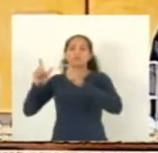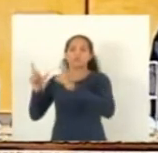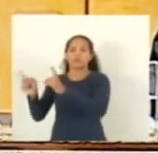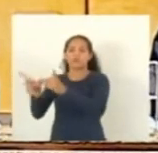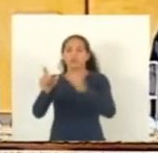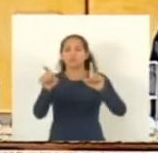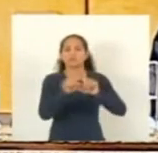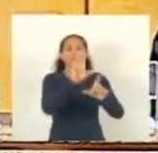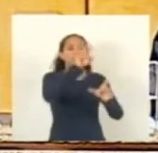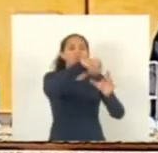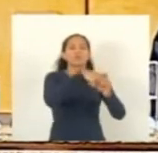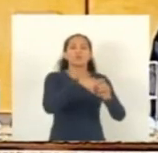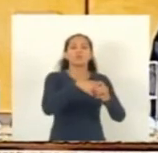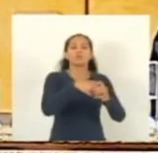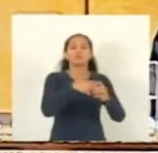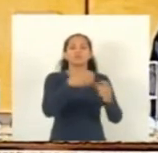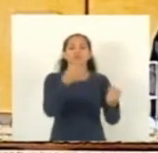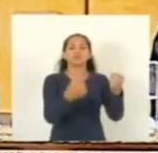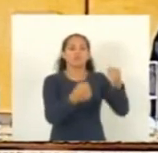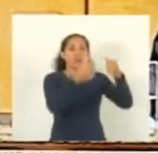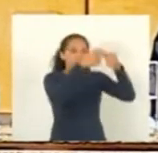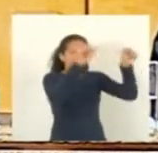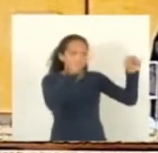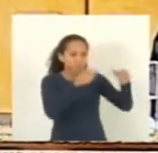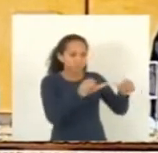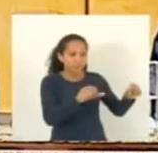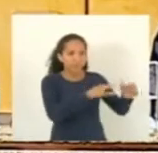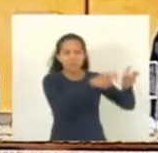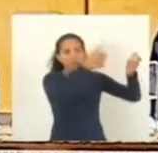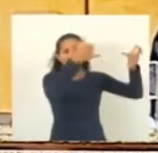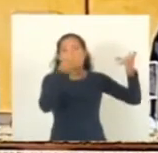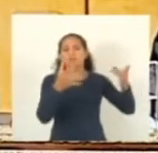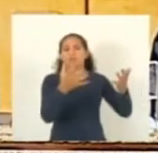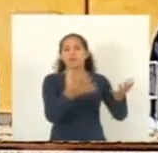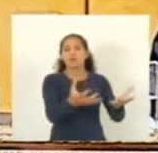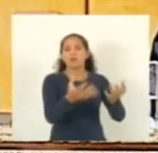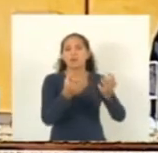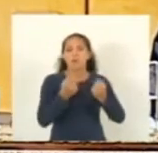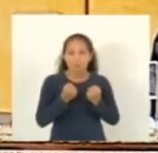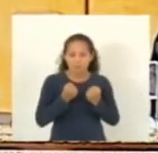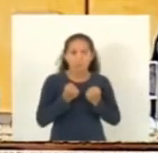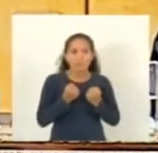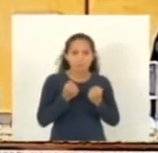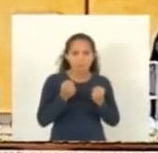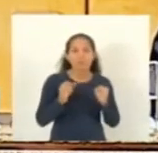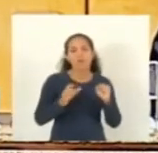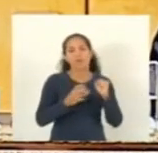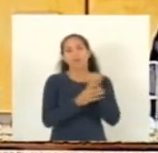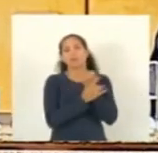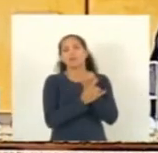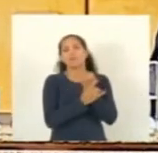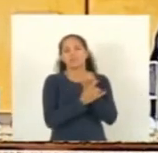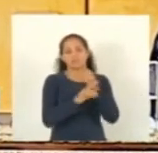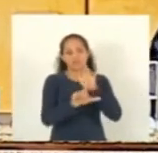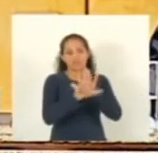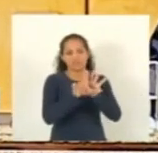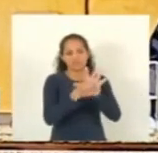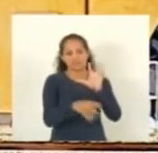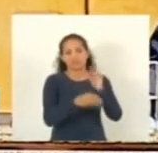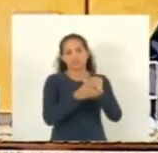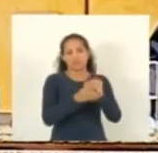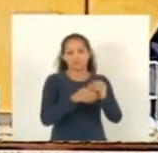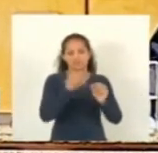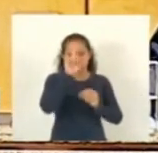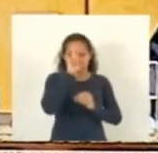informando sobre os benefícios garantidos pela lei complementar publicado no artes digital do dia 18 do